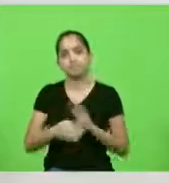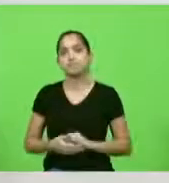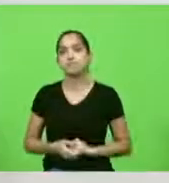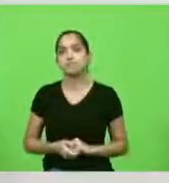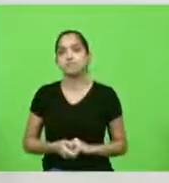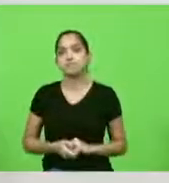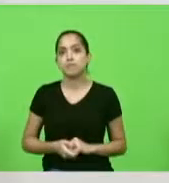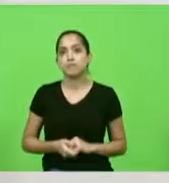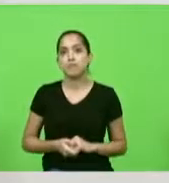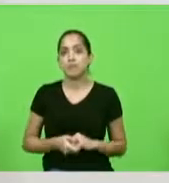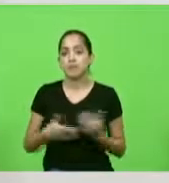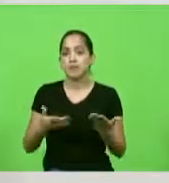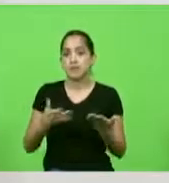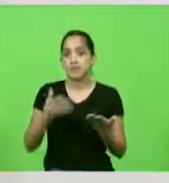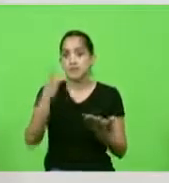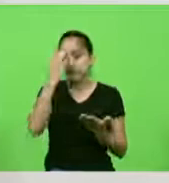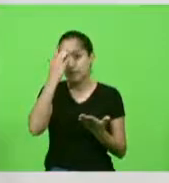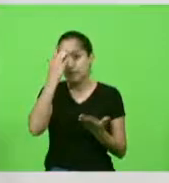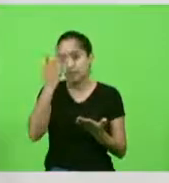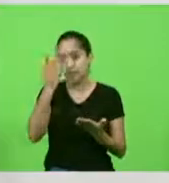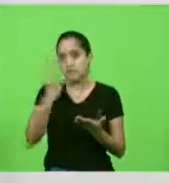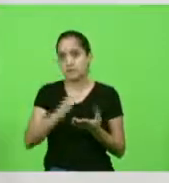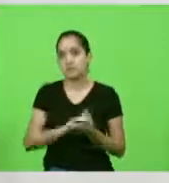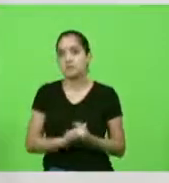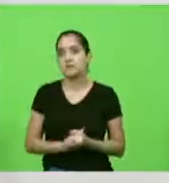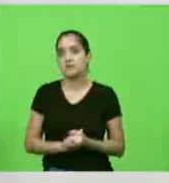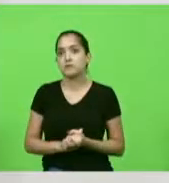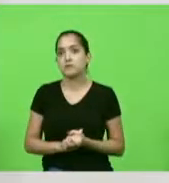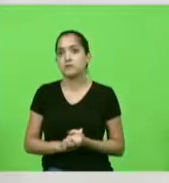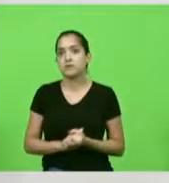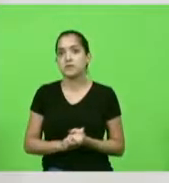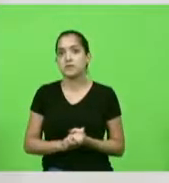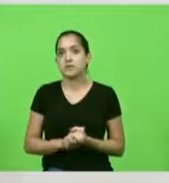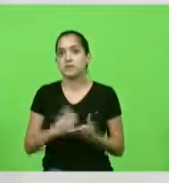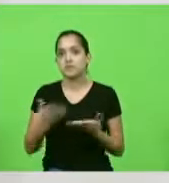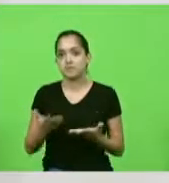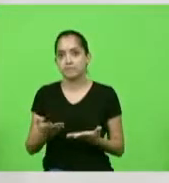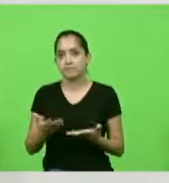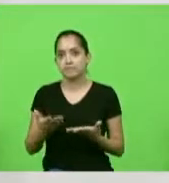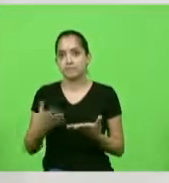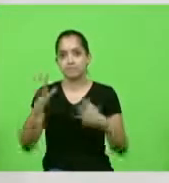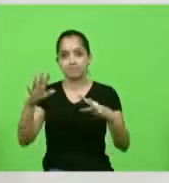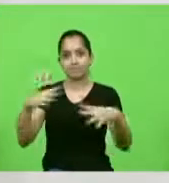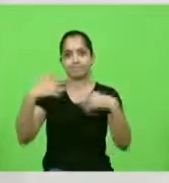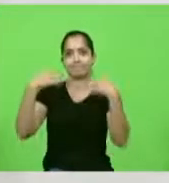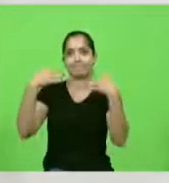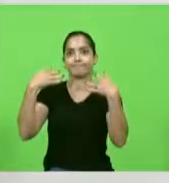Seria muito fácil ter me pautado pelo espetáculo.